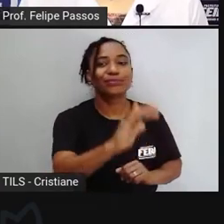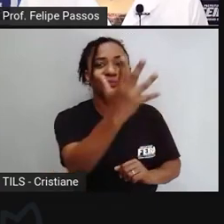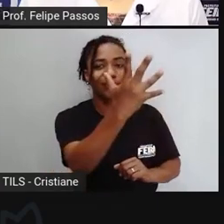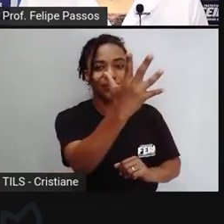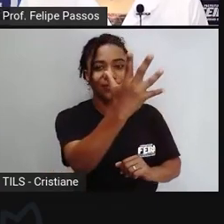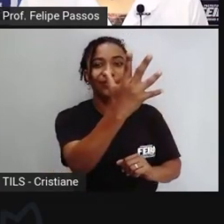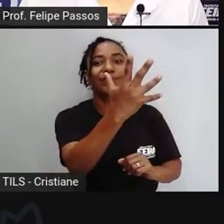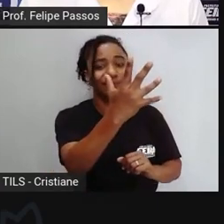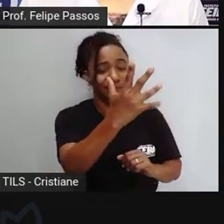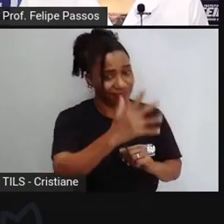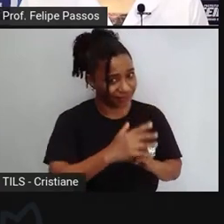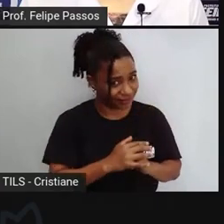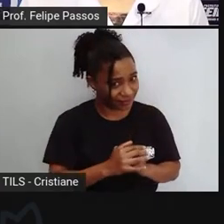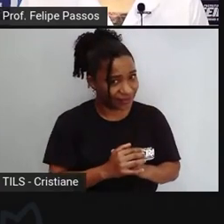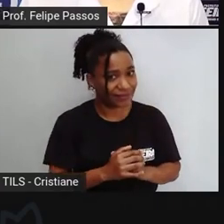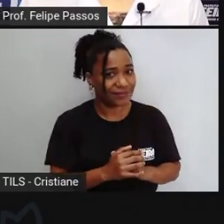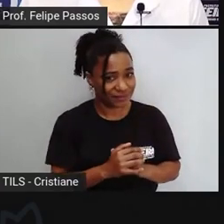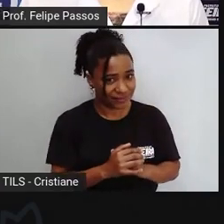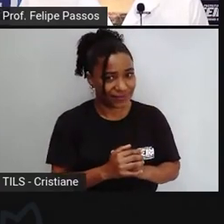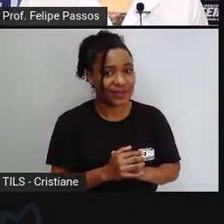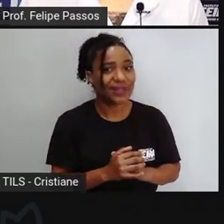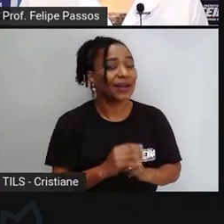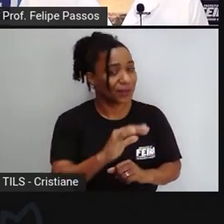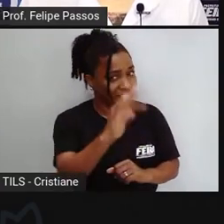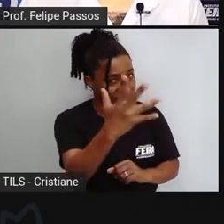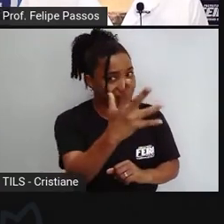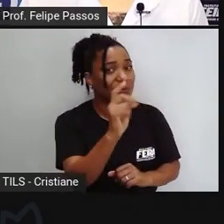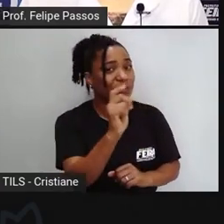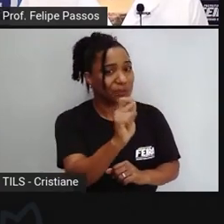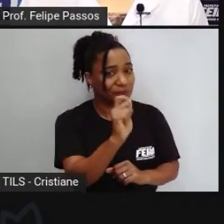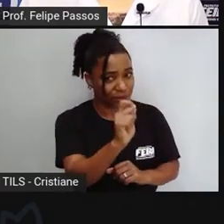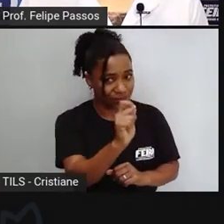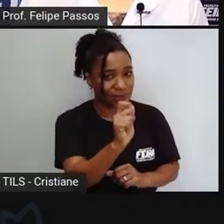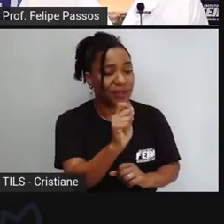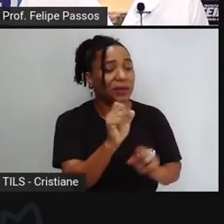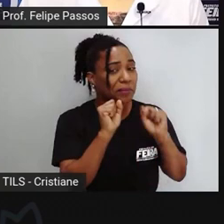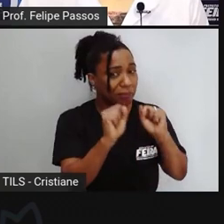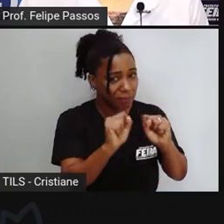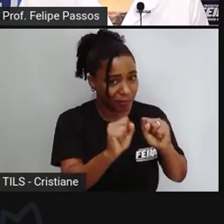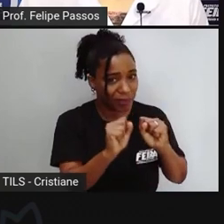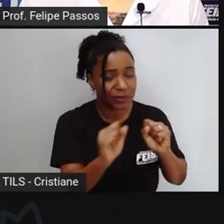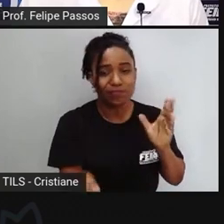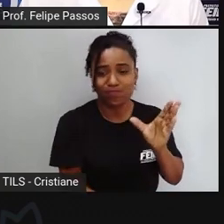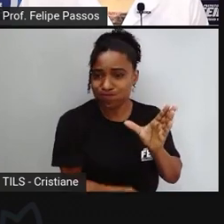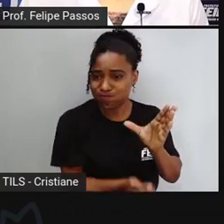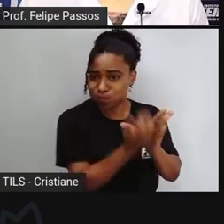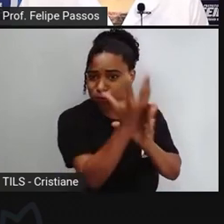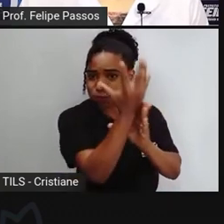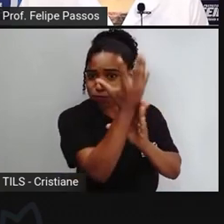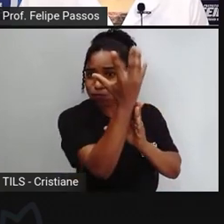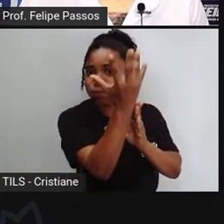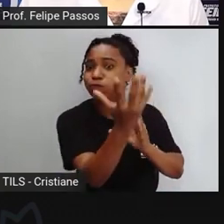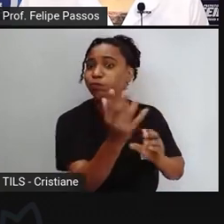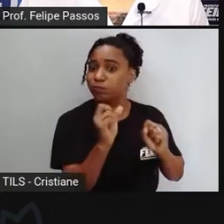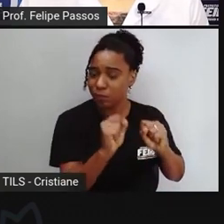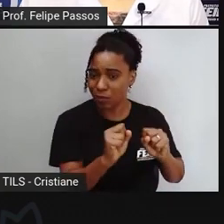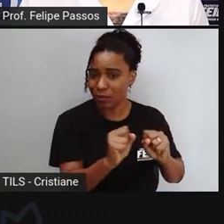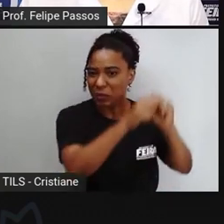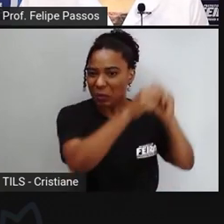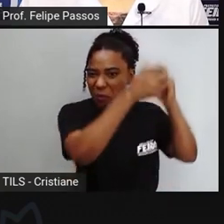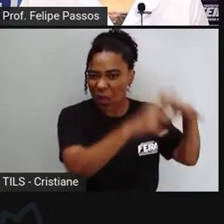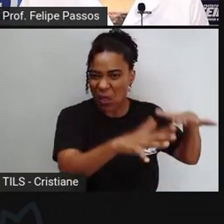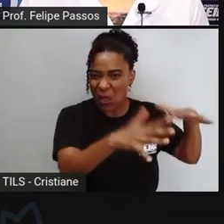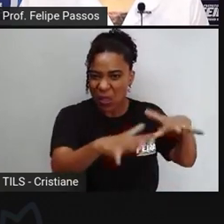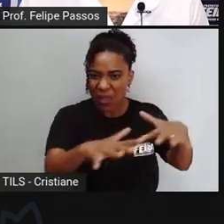Velho não está tão velho e por onde passa vem e destrói.